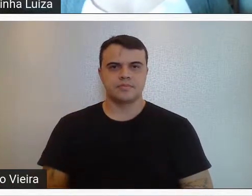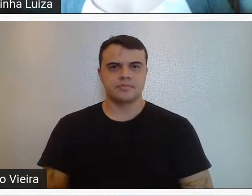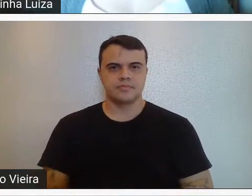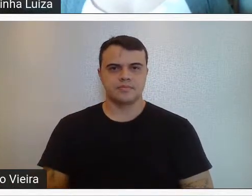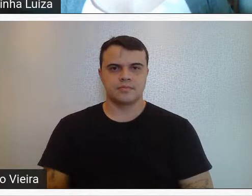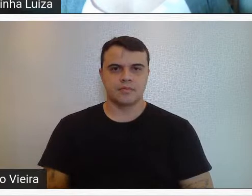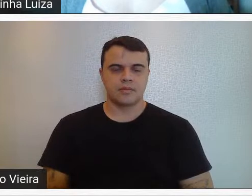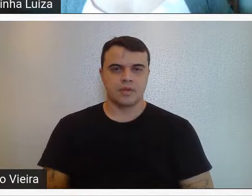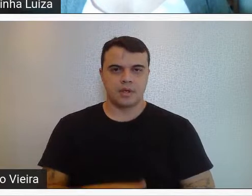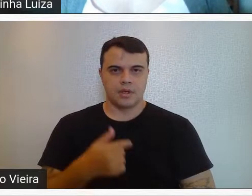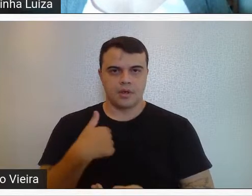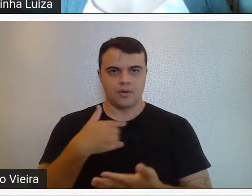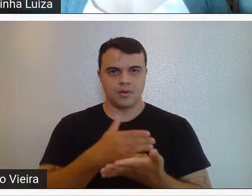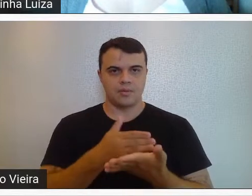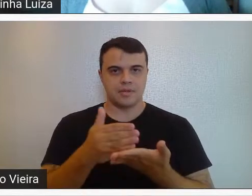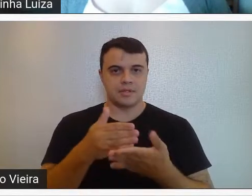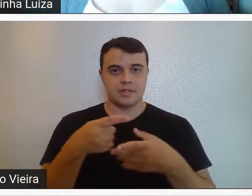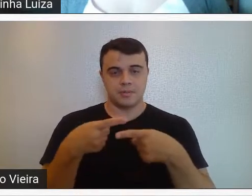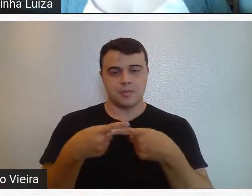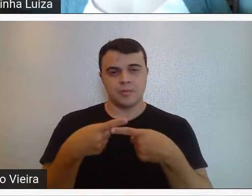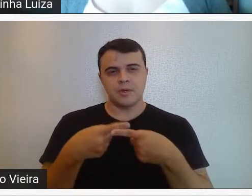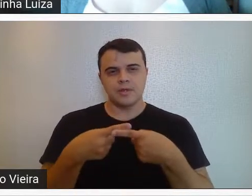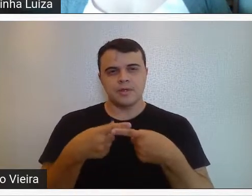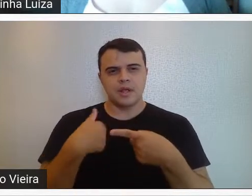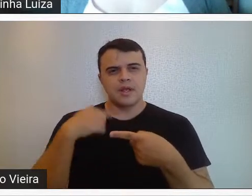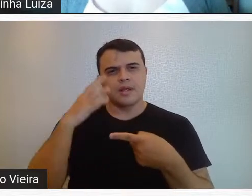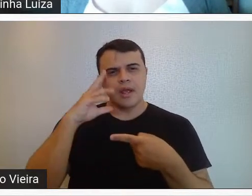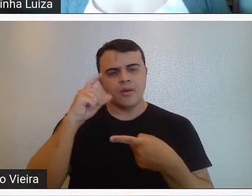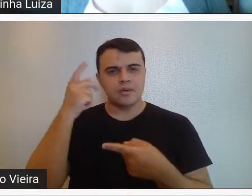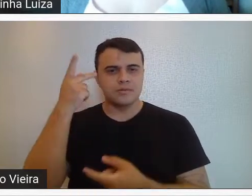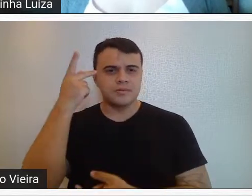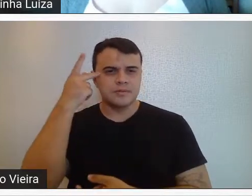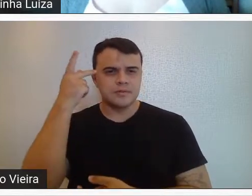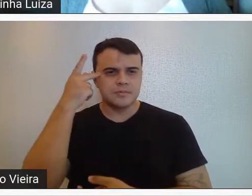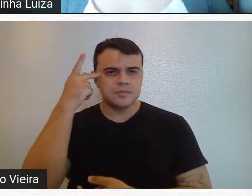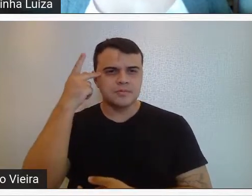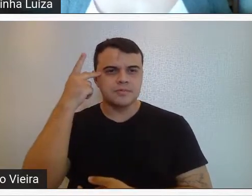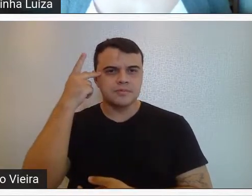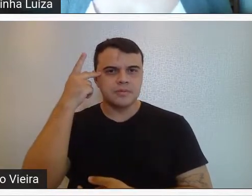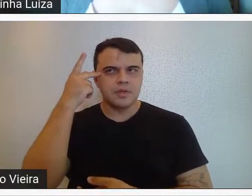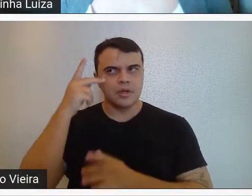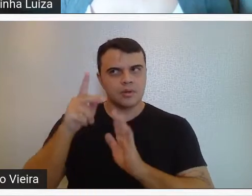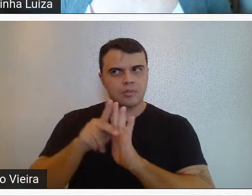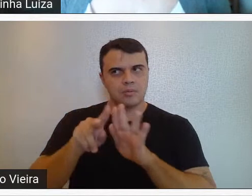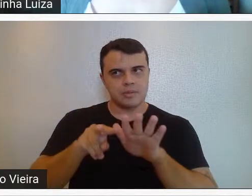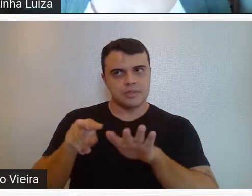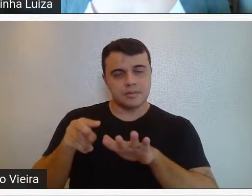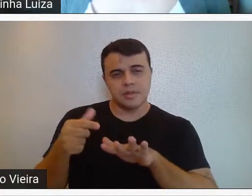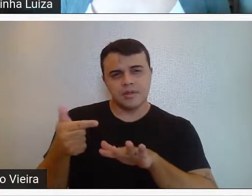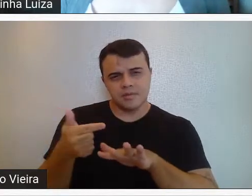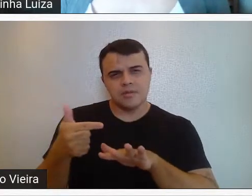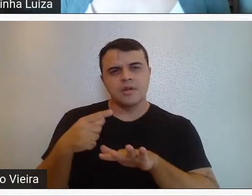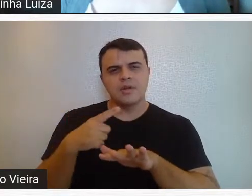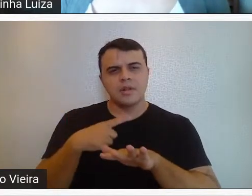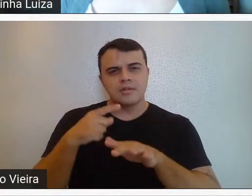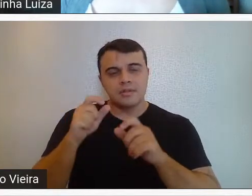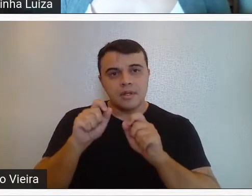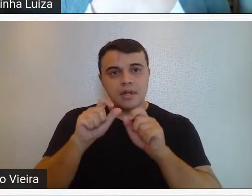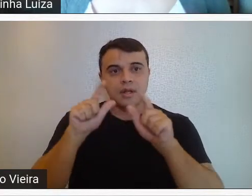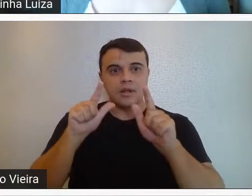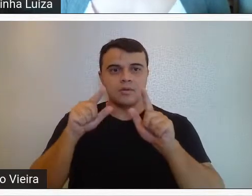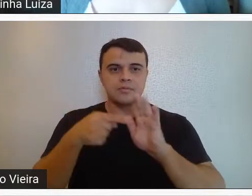Bom, deixa eu começar, então, porque eu acho que em São Paulo, gente, na própria semana de 22, a gente vê muito claramente